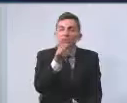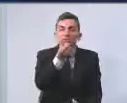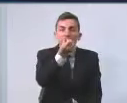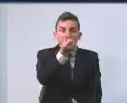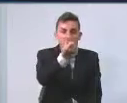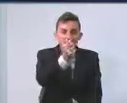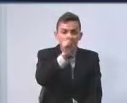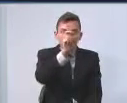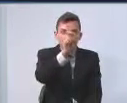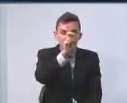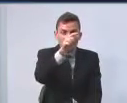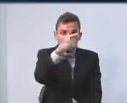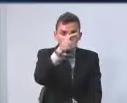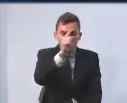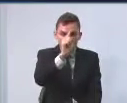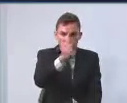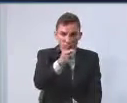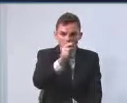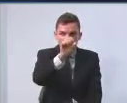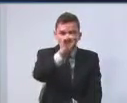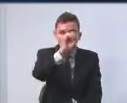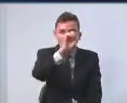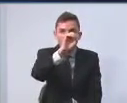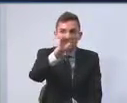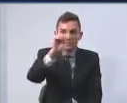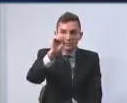652 mil e 800 reais.